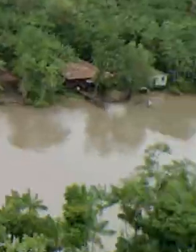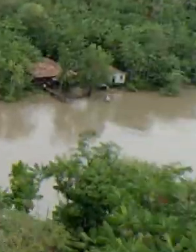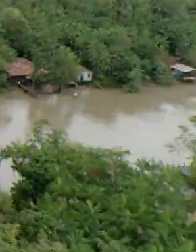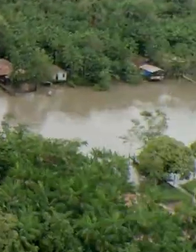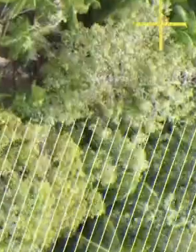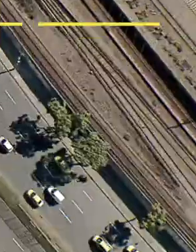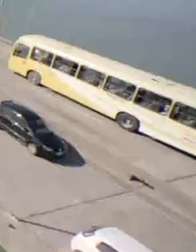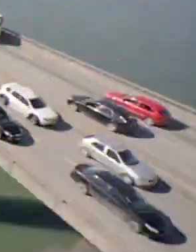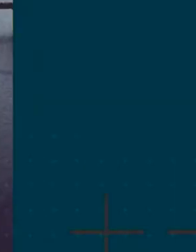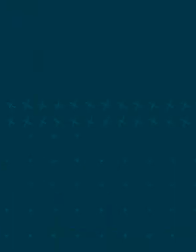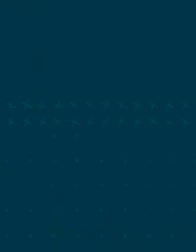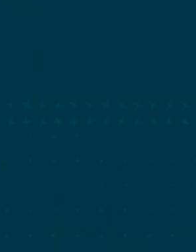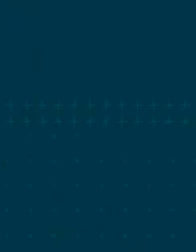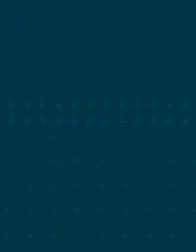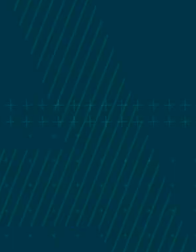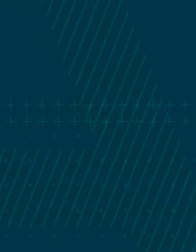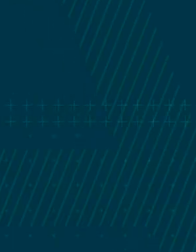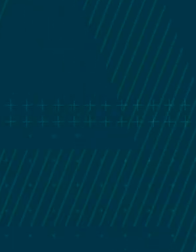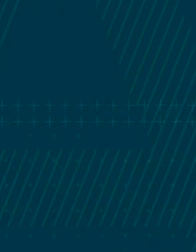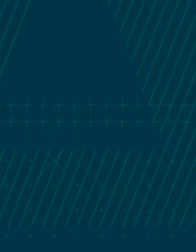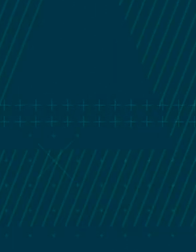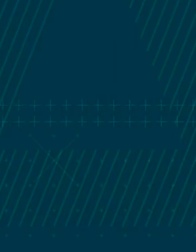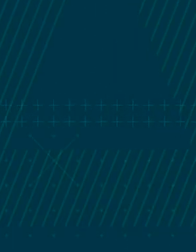Tchau! Tchau! Tchau!